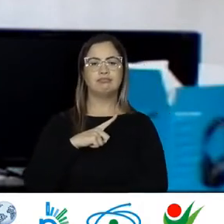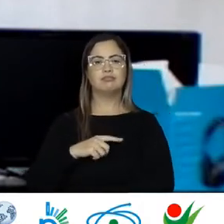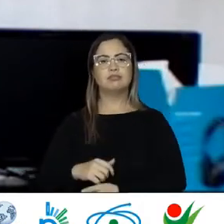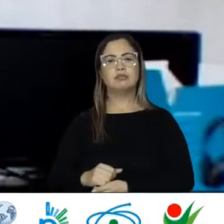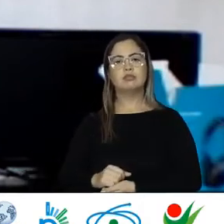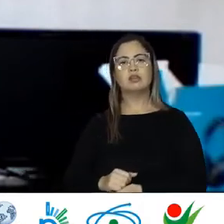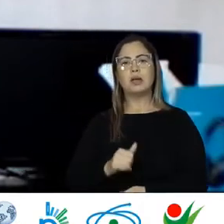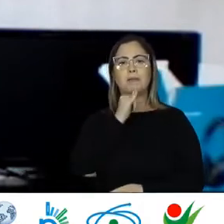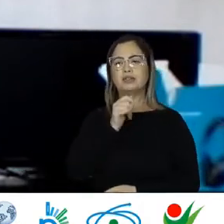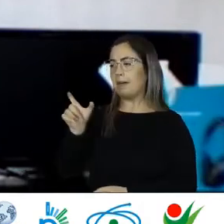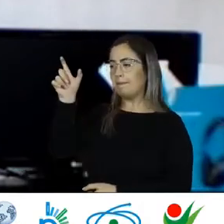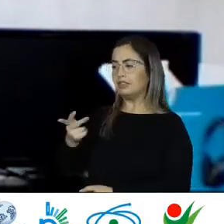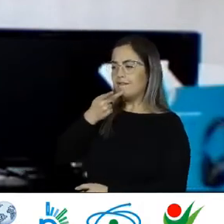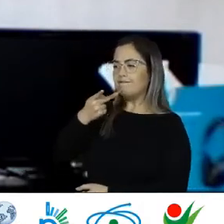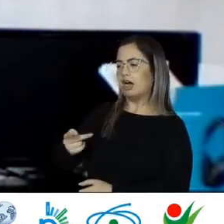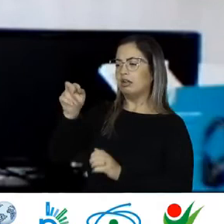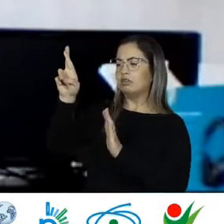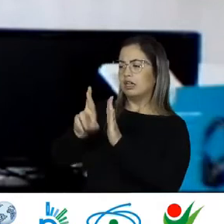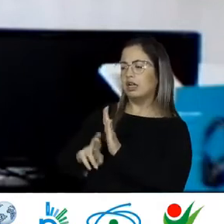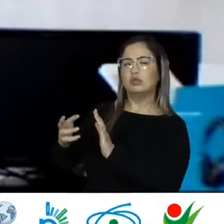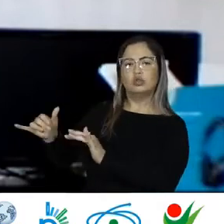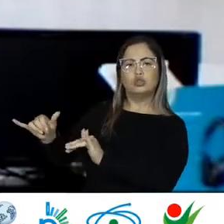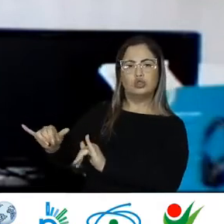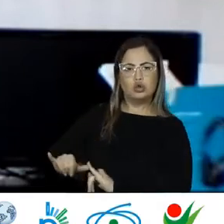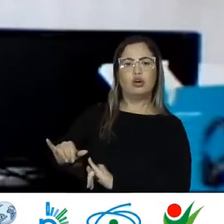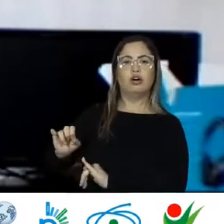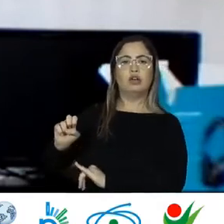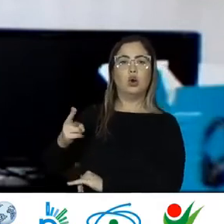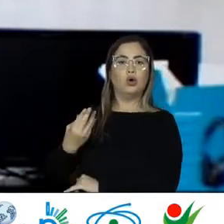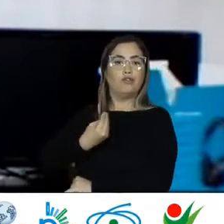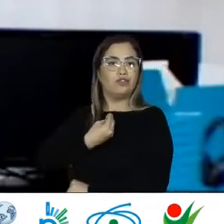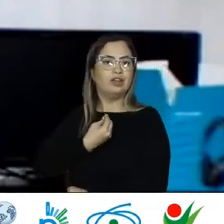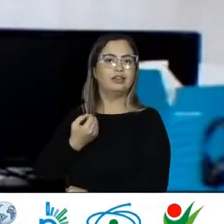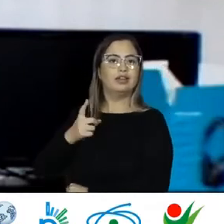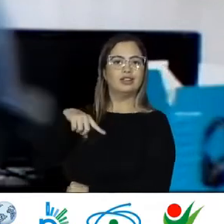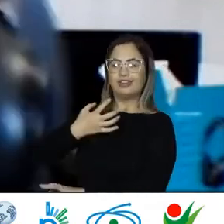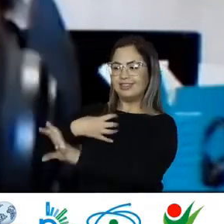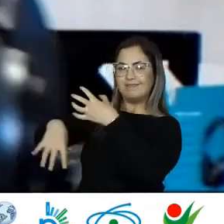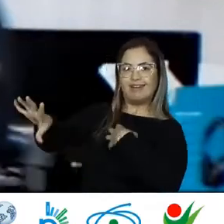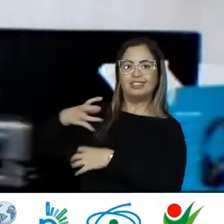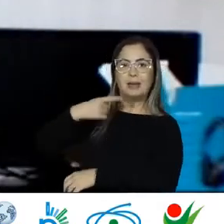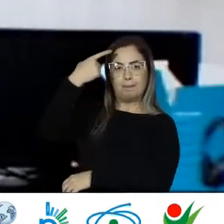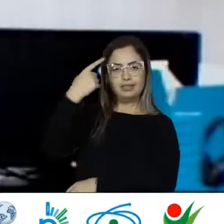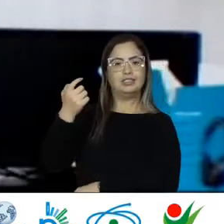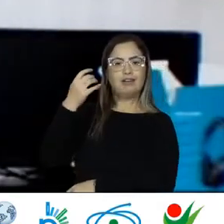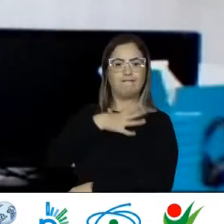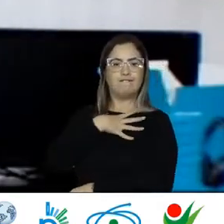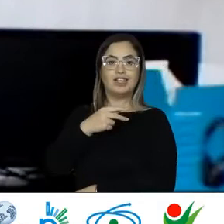Entender O quanto aquilo Não é uma coisa bacana Legal Boa Se fosse com o filho Da gente Se fosse com a gente